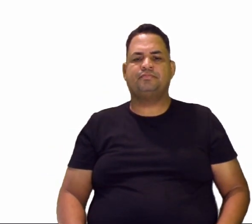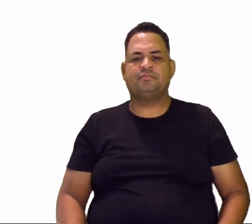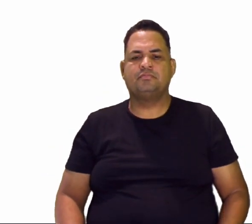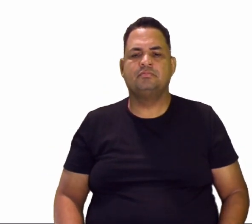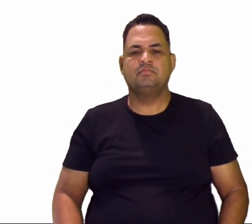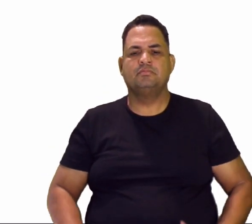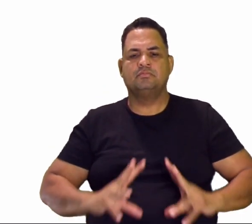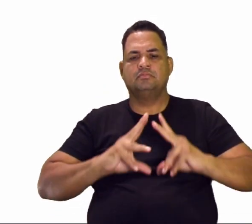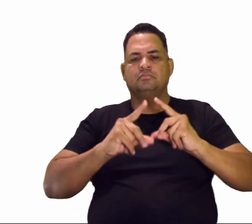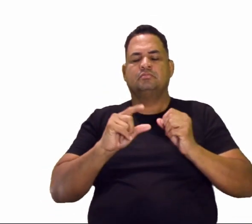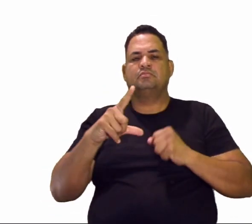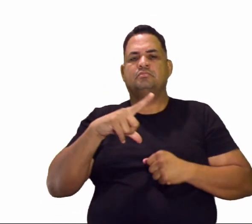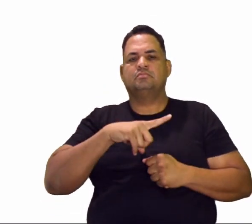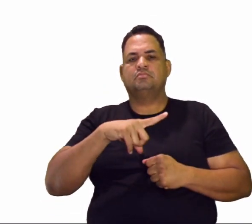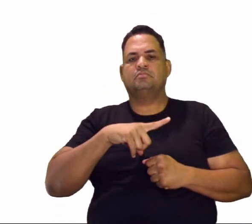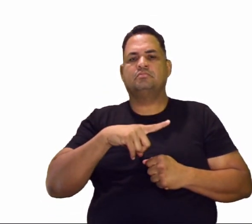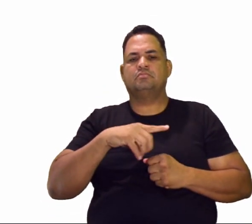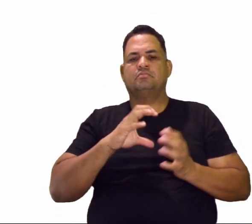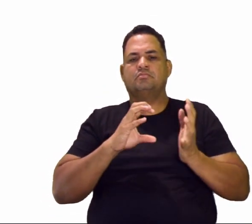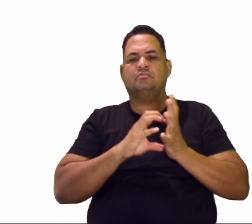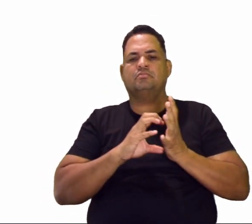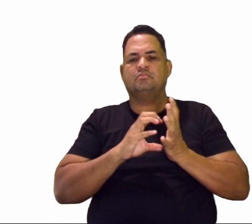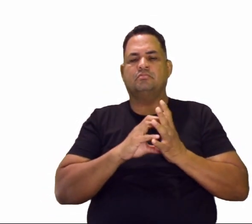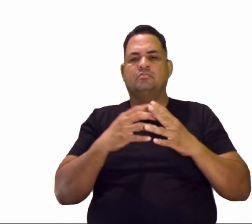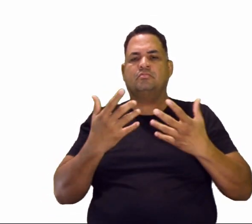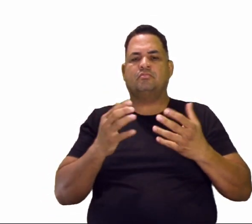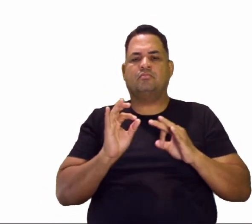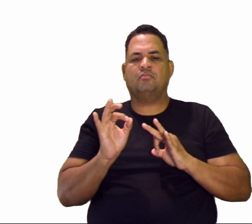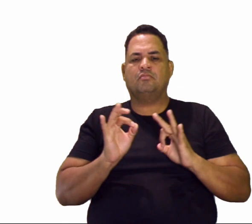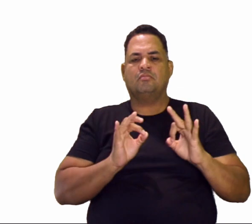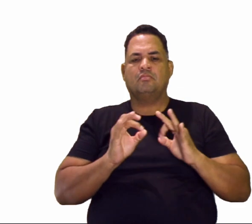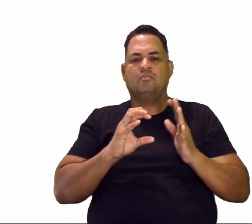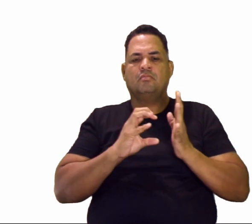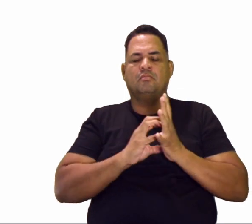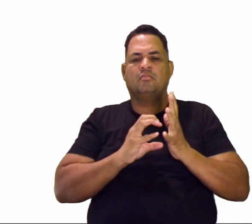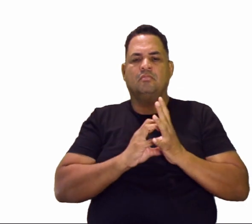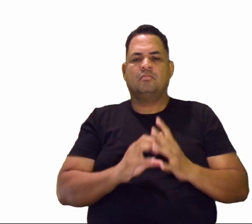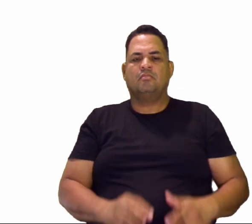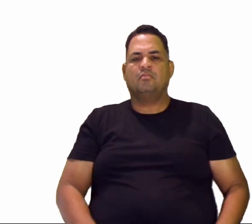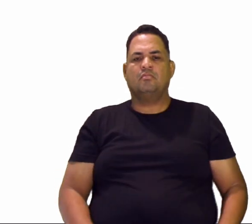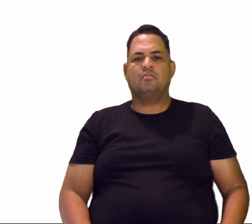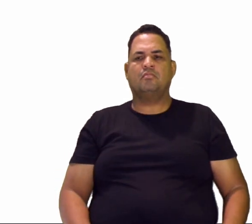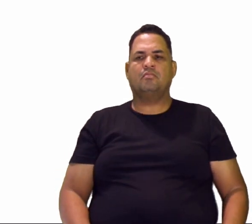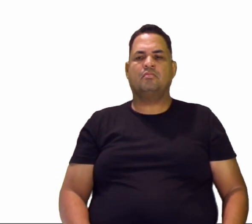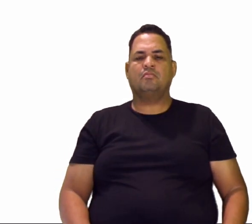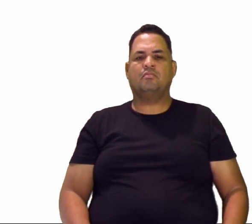totalmente composto pelos símbolos, que é totalmente simbólico, né gente?